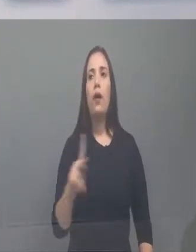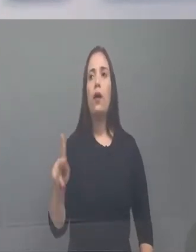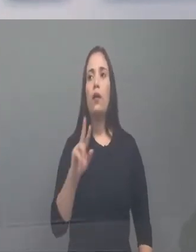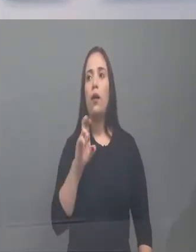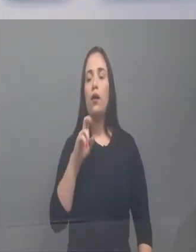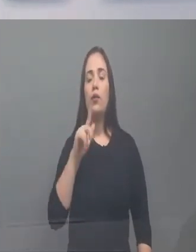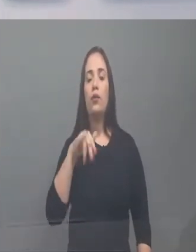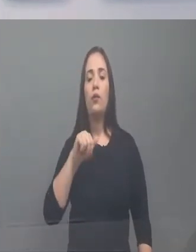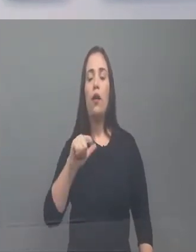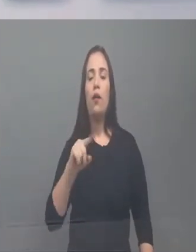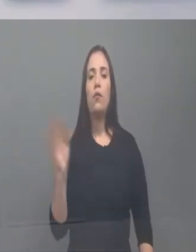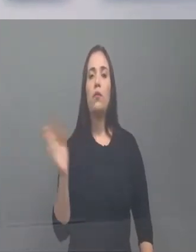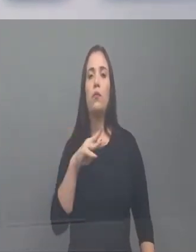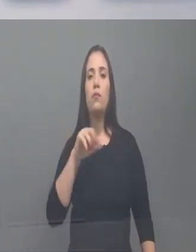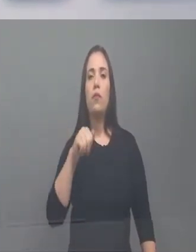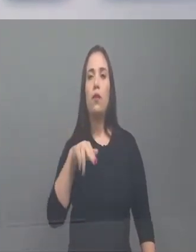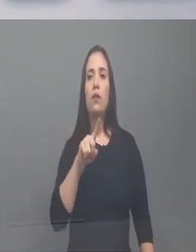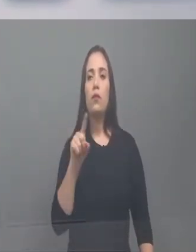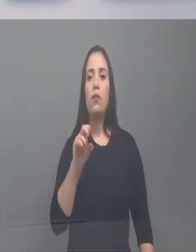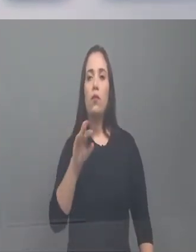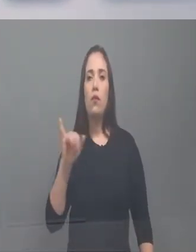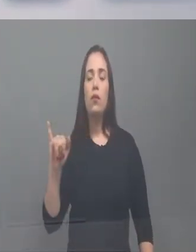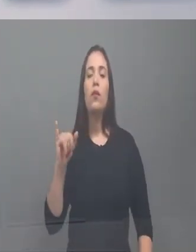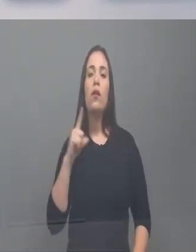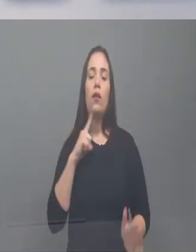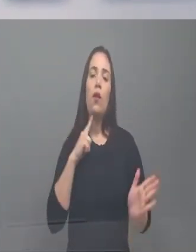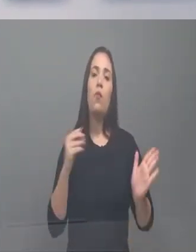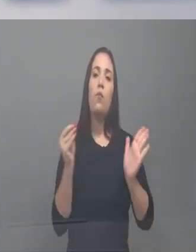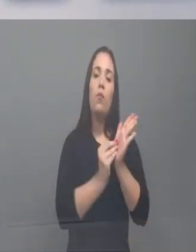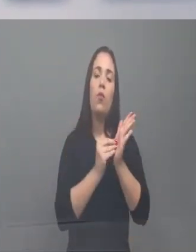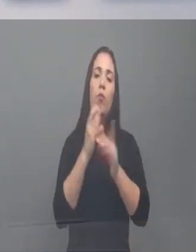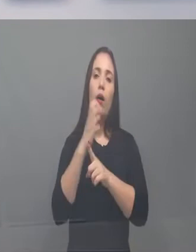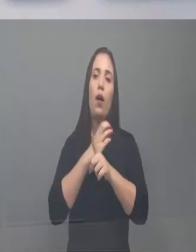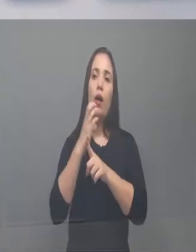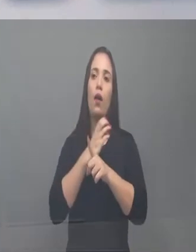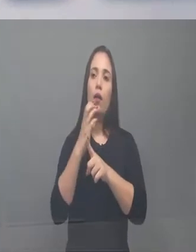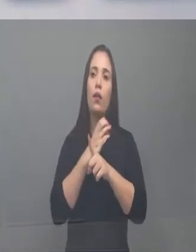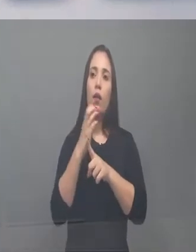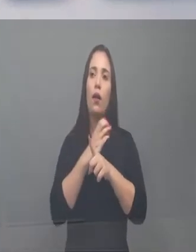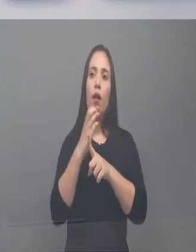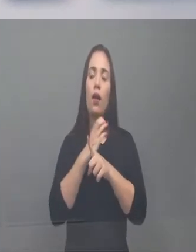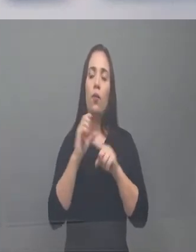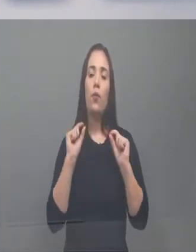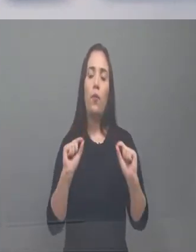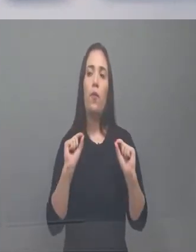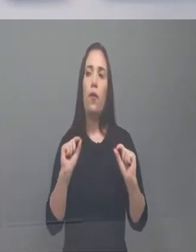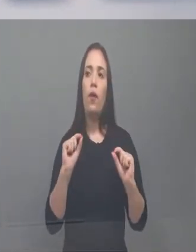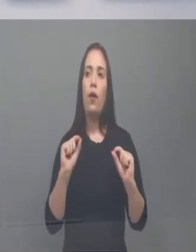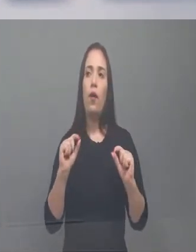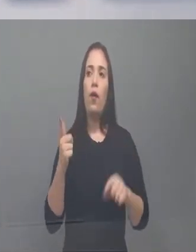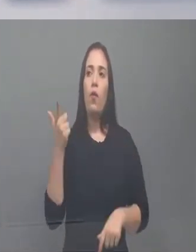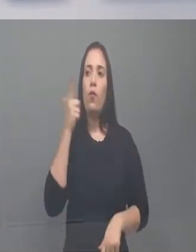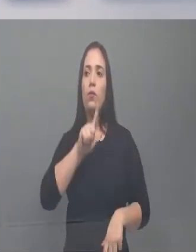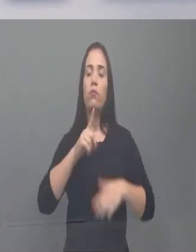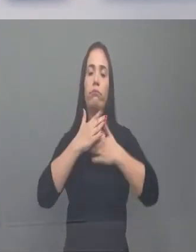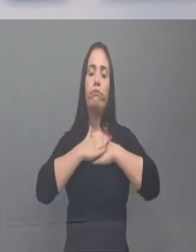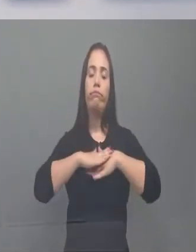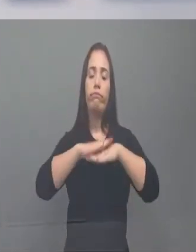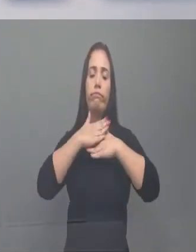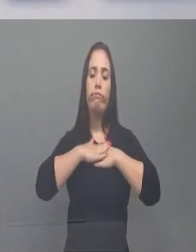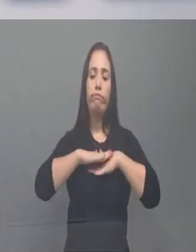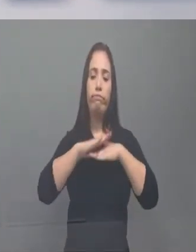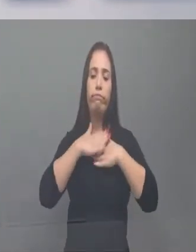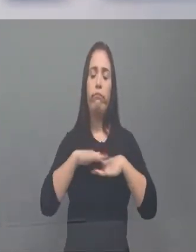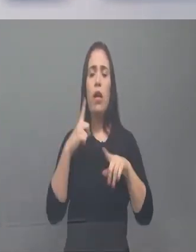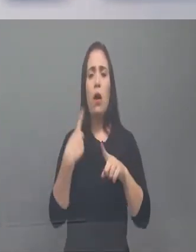Palácio, ele sancionou a lei colocando no calendário oficial do Estado do Ceará, para que a gente pudesse ter mais tranquilidade, porque